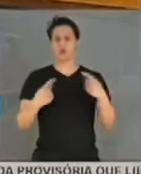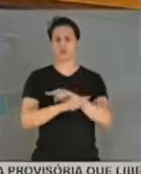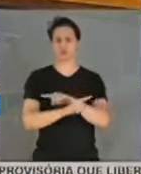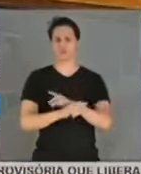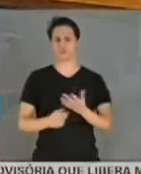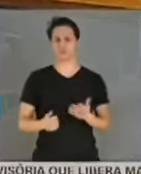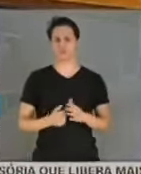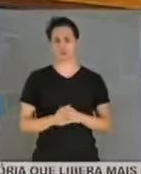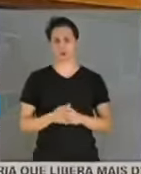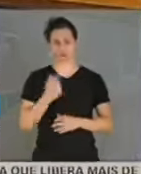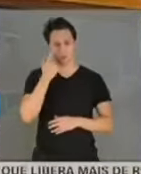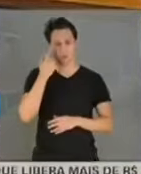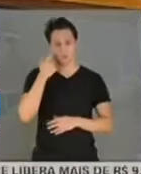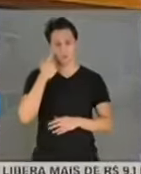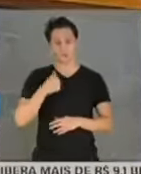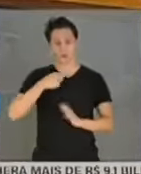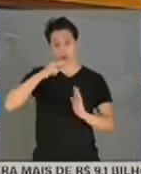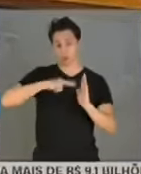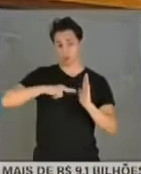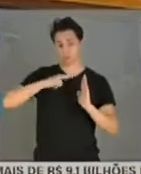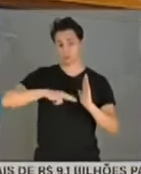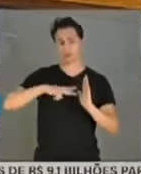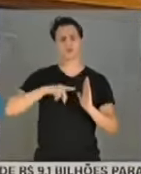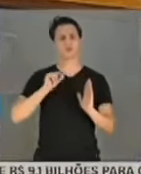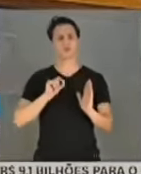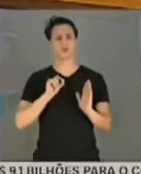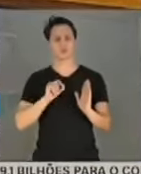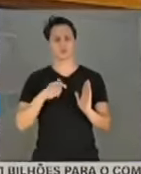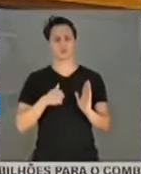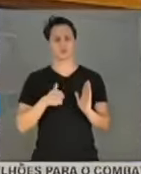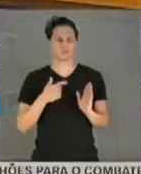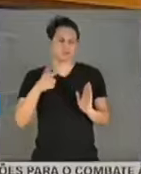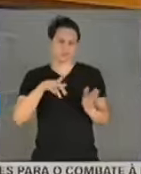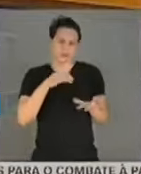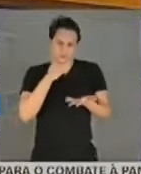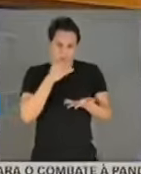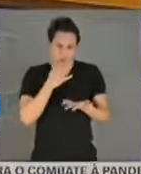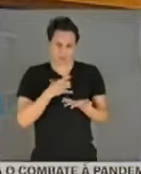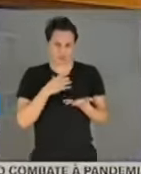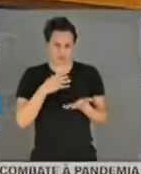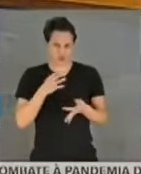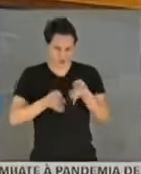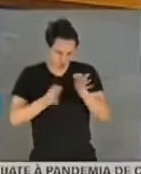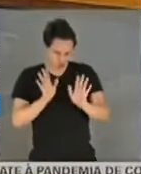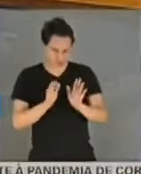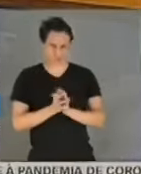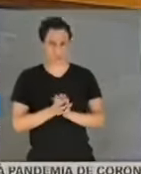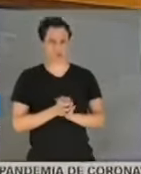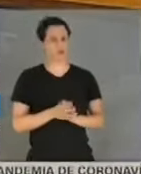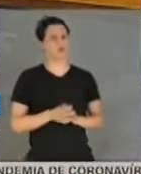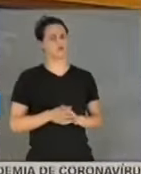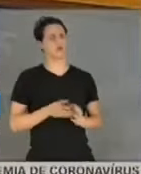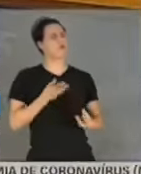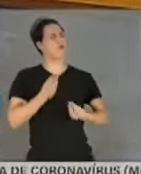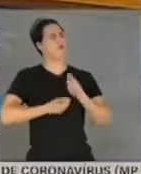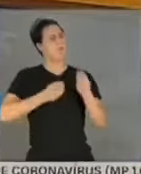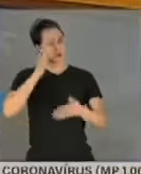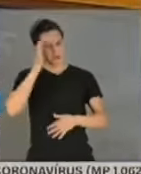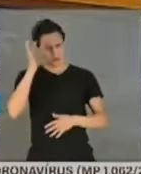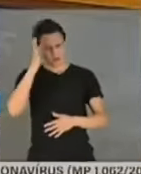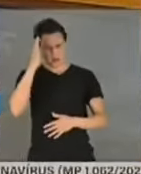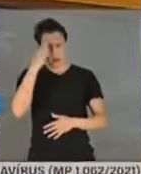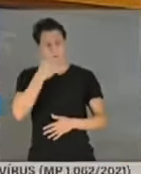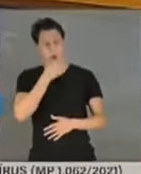Elcio. Vejam, eu vou ler para não ser aqui também de novo infeliz com vossa senhoria. Como imaginar que um homem